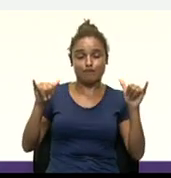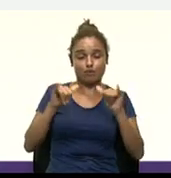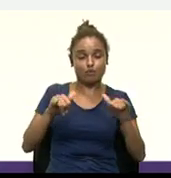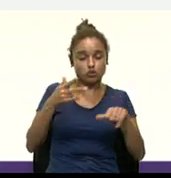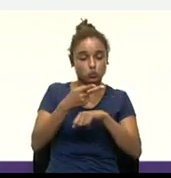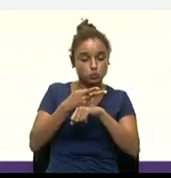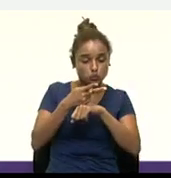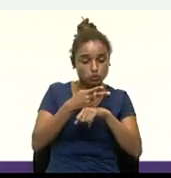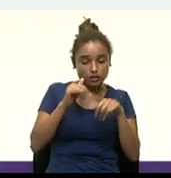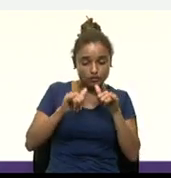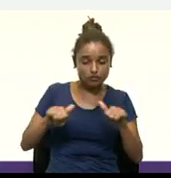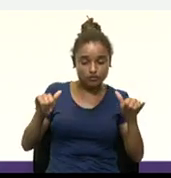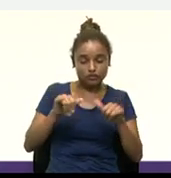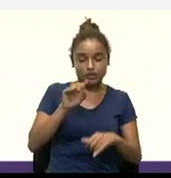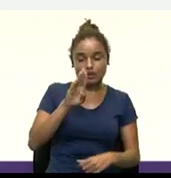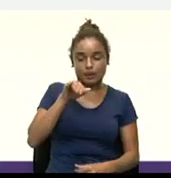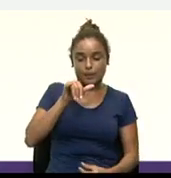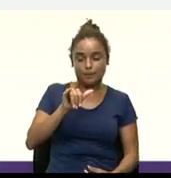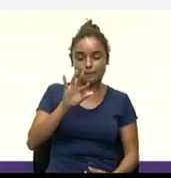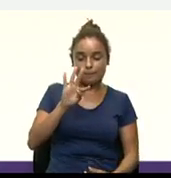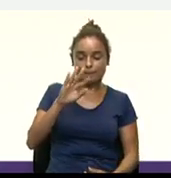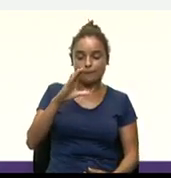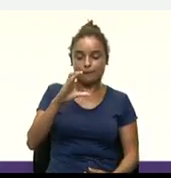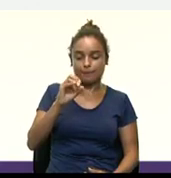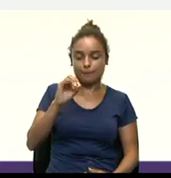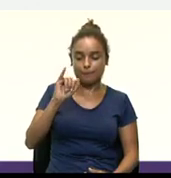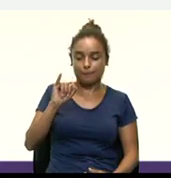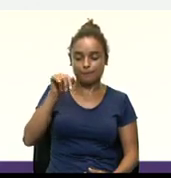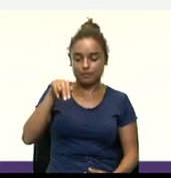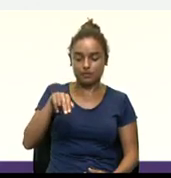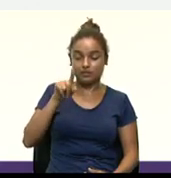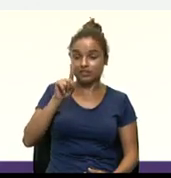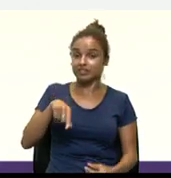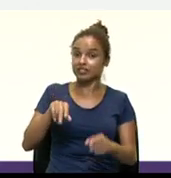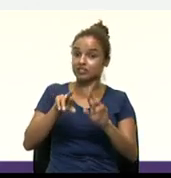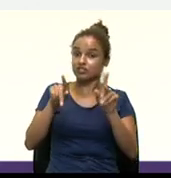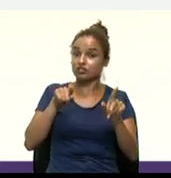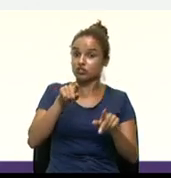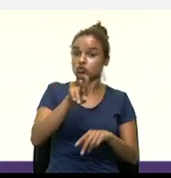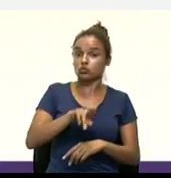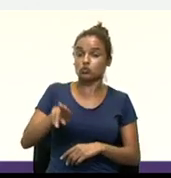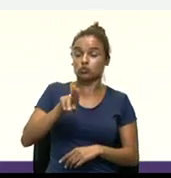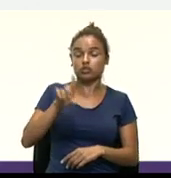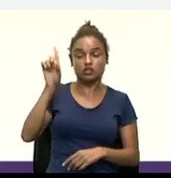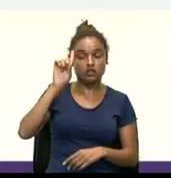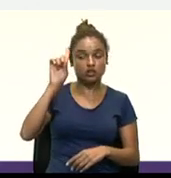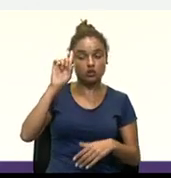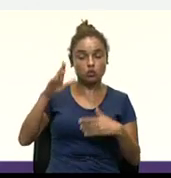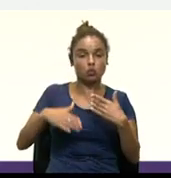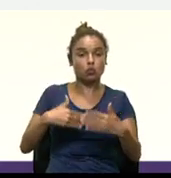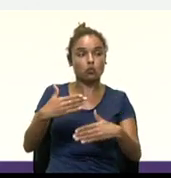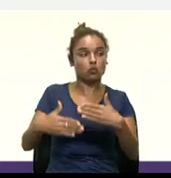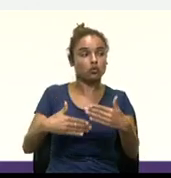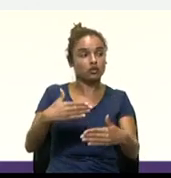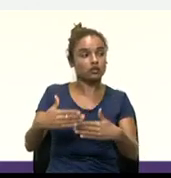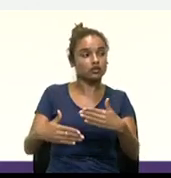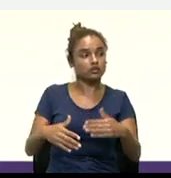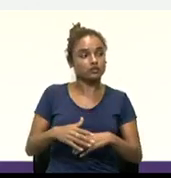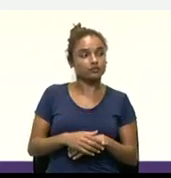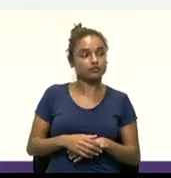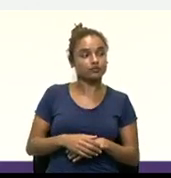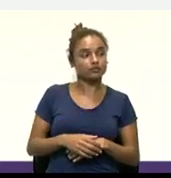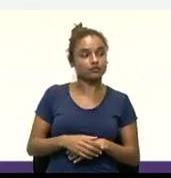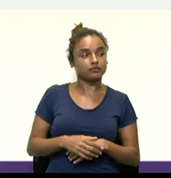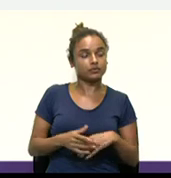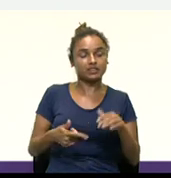Bitcoin é diferente do que você costuma usar no dia a dia. E antes de começar no mundo